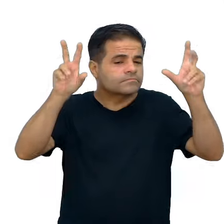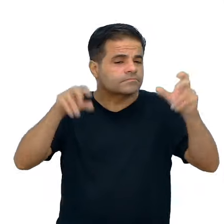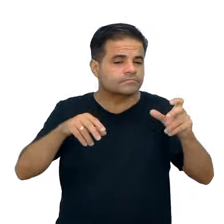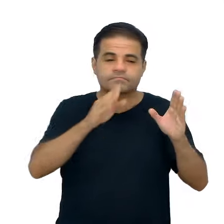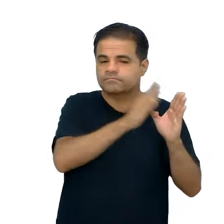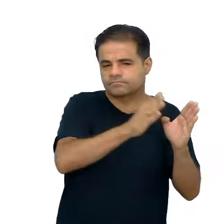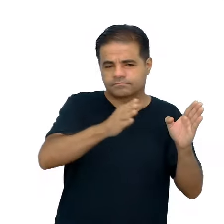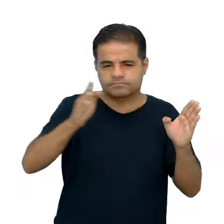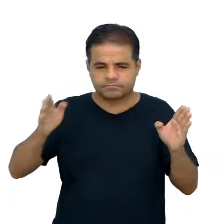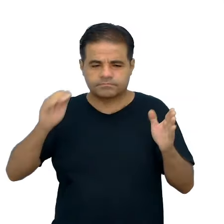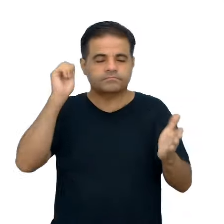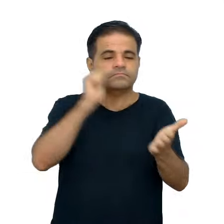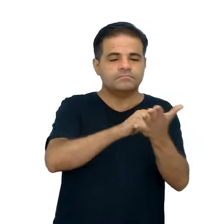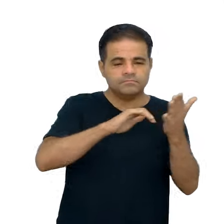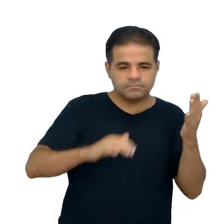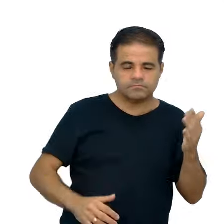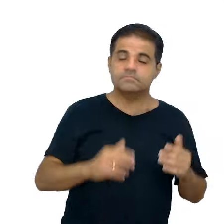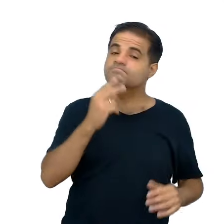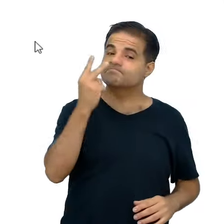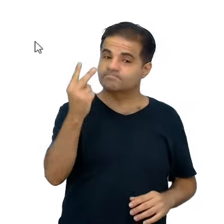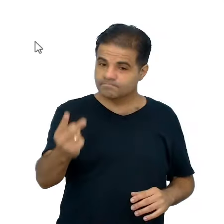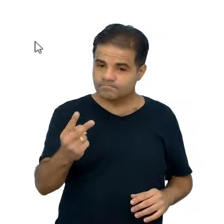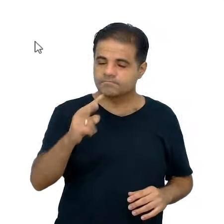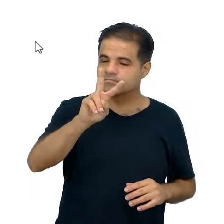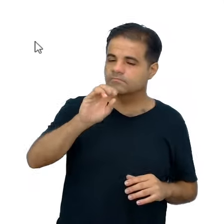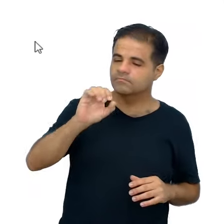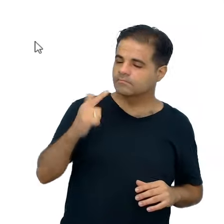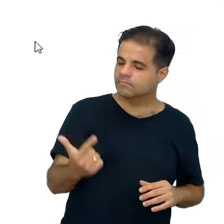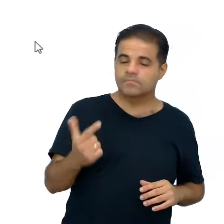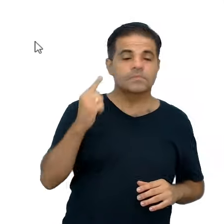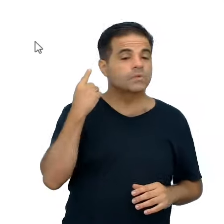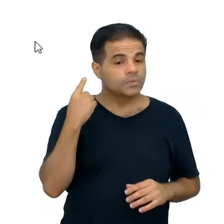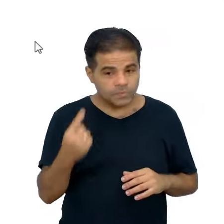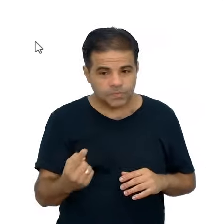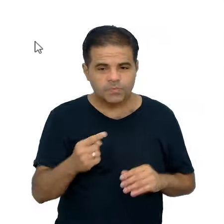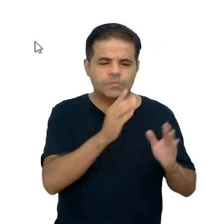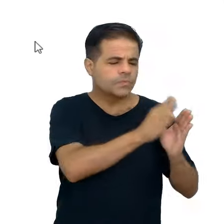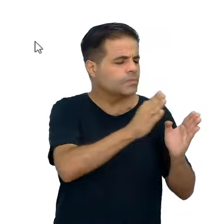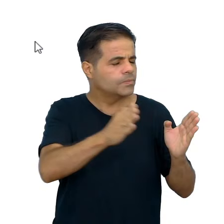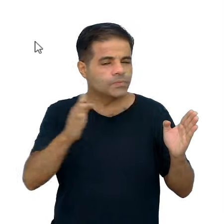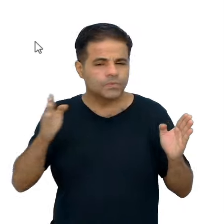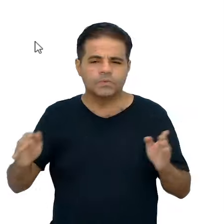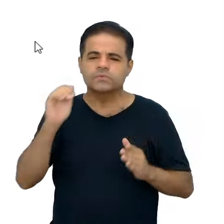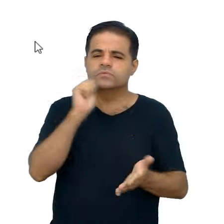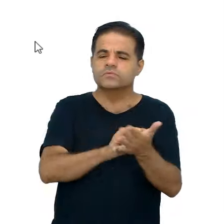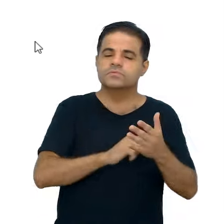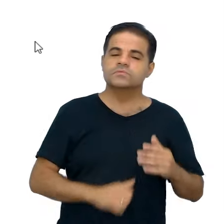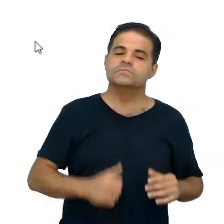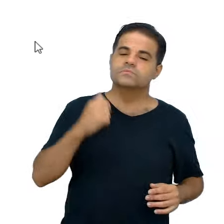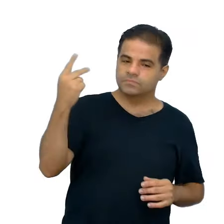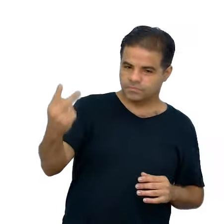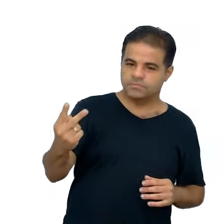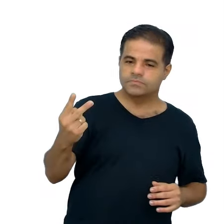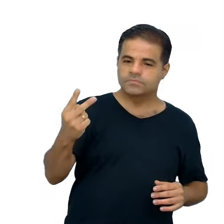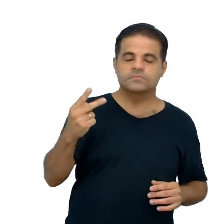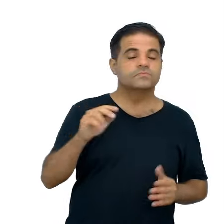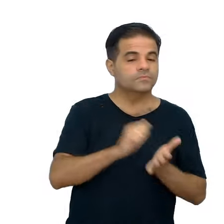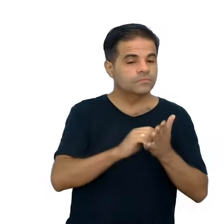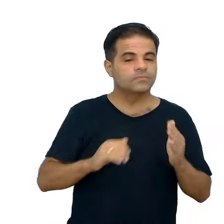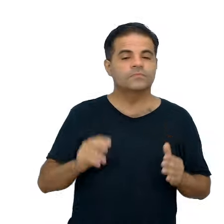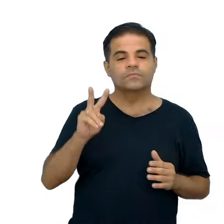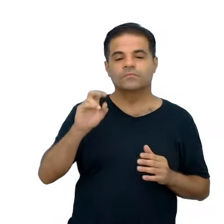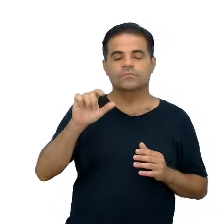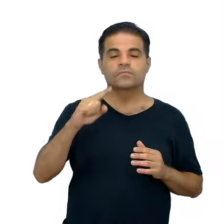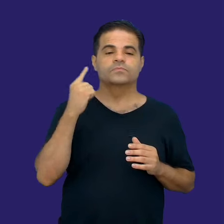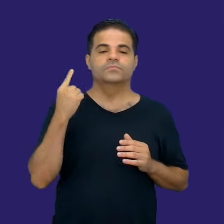a sequência de atividade dois, volume um, ou sequências, né, de atividade dois, volume um. Então,